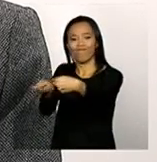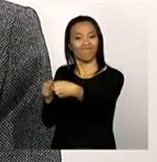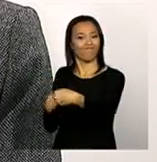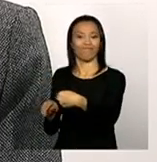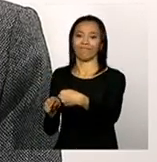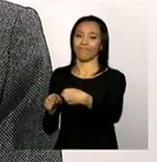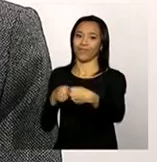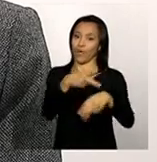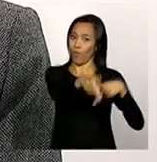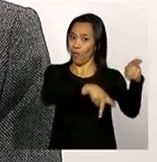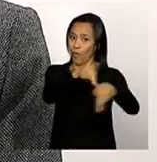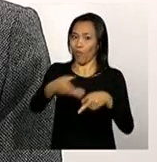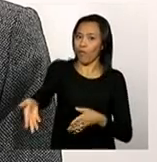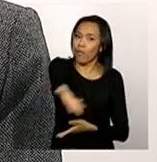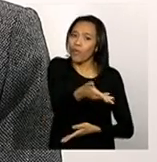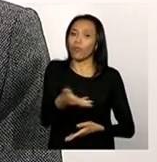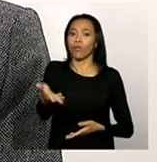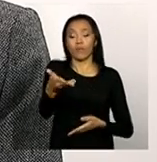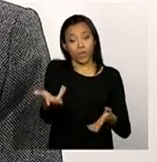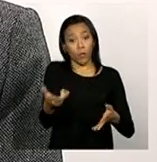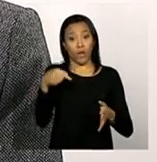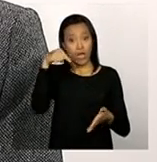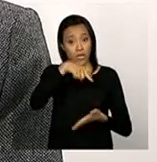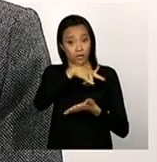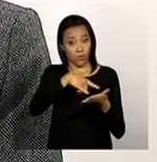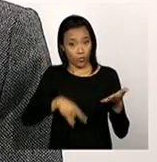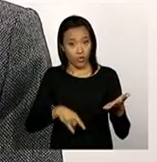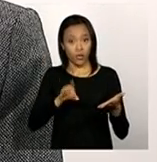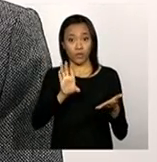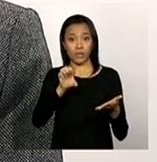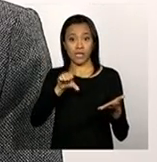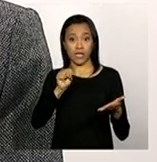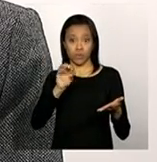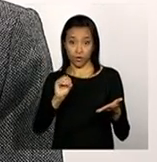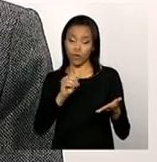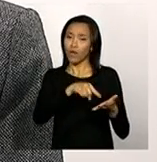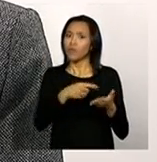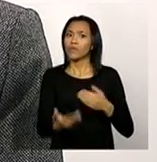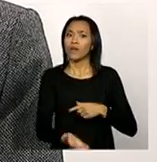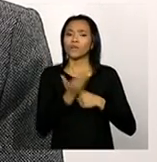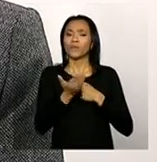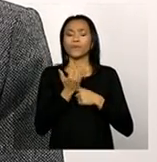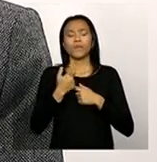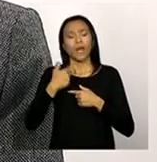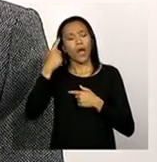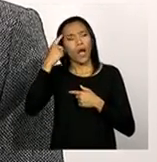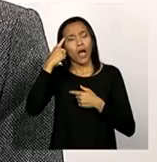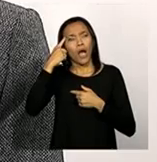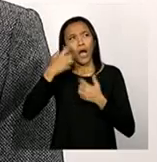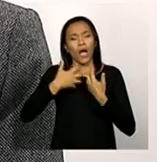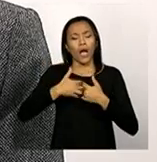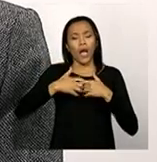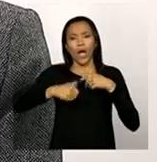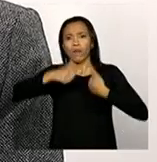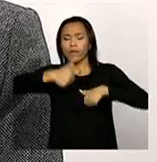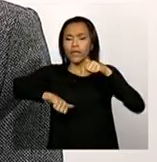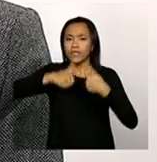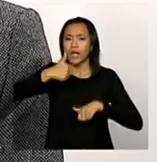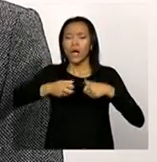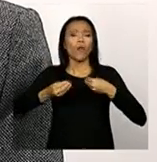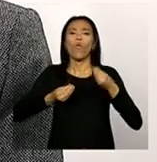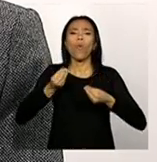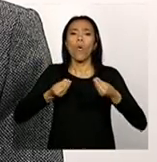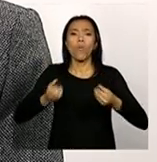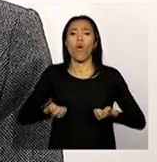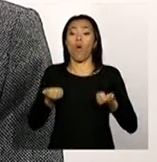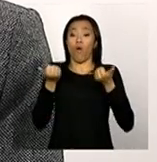Então, o censo, ele é o grande instrumento que nos ajuda a analisar as ofertas, ou seja, as entregas que